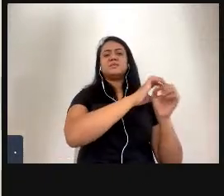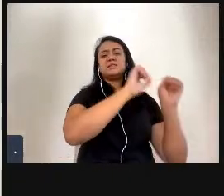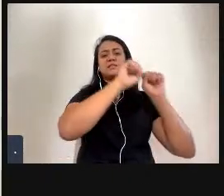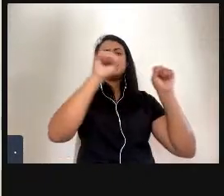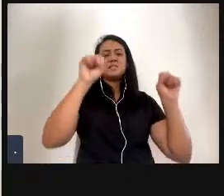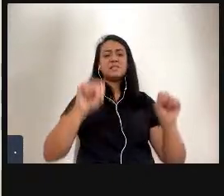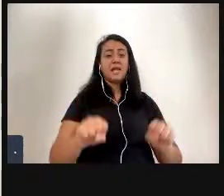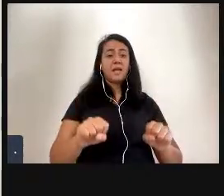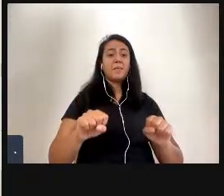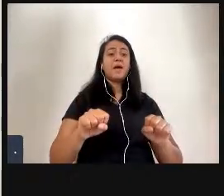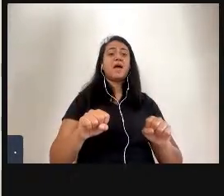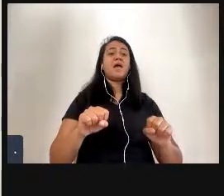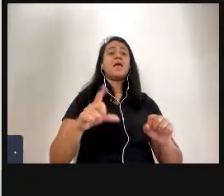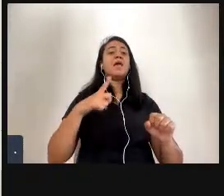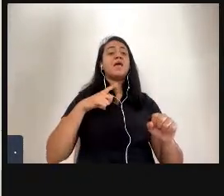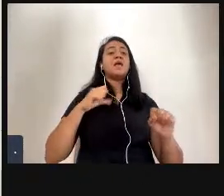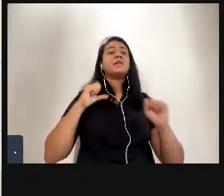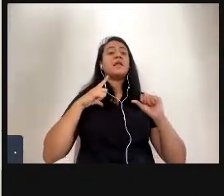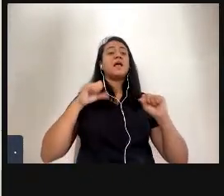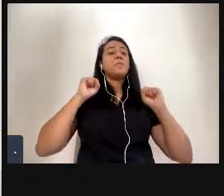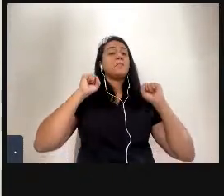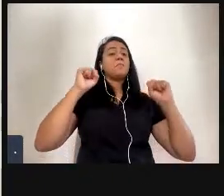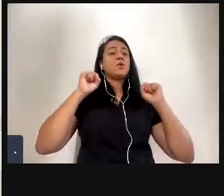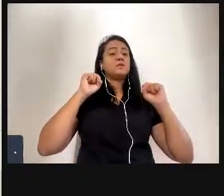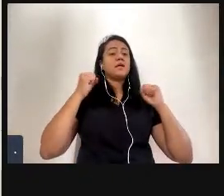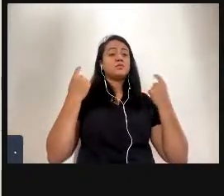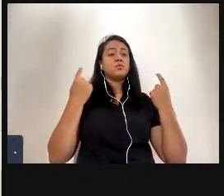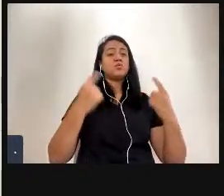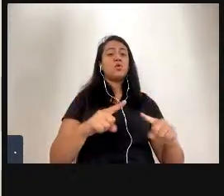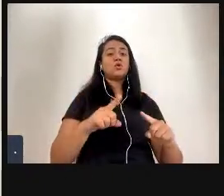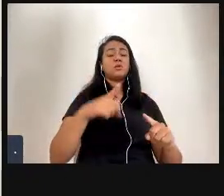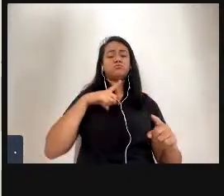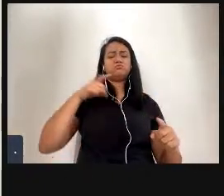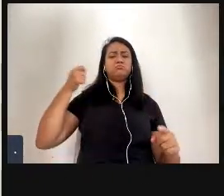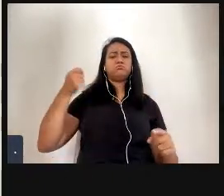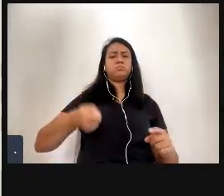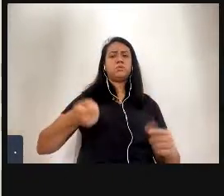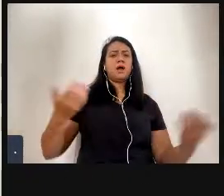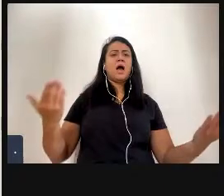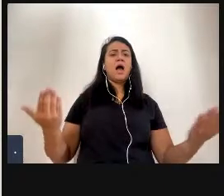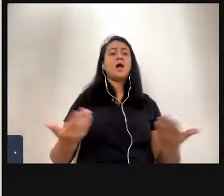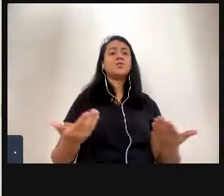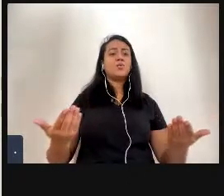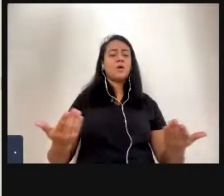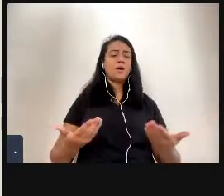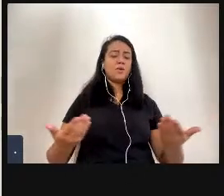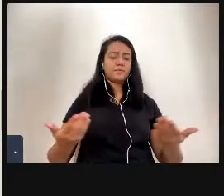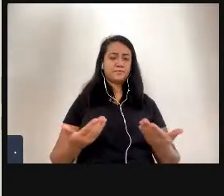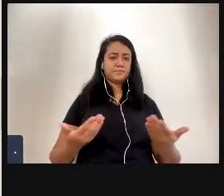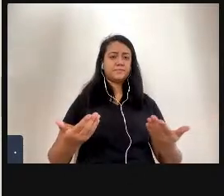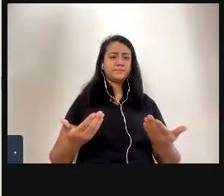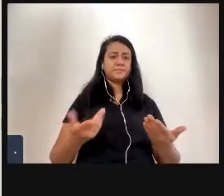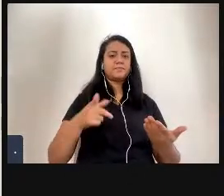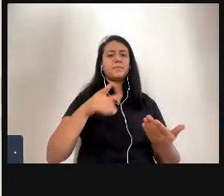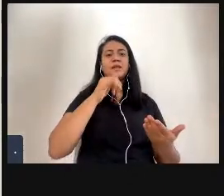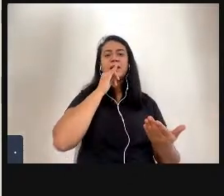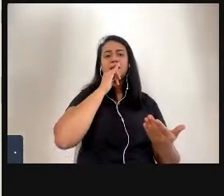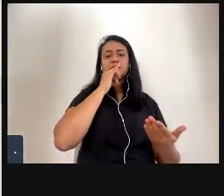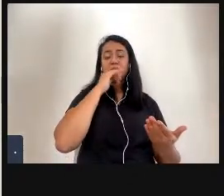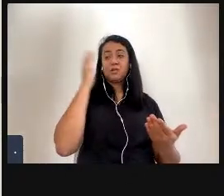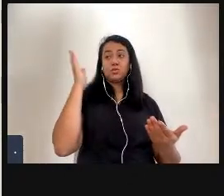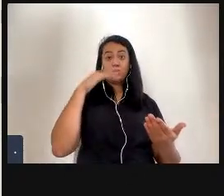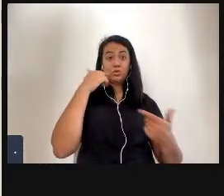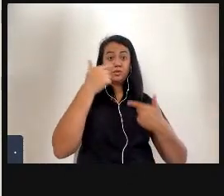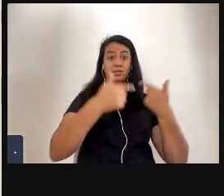protesto à políticas da tirania atual. Como, exemplo, eu trouxe o trabalho de uma